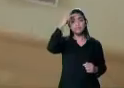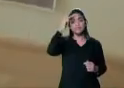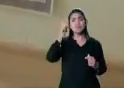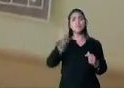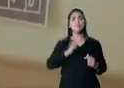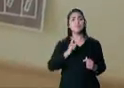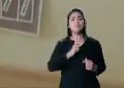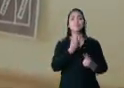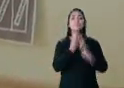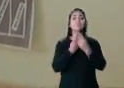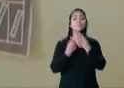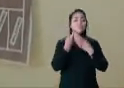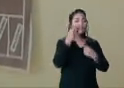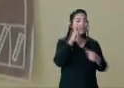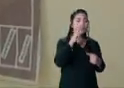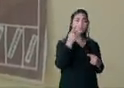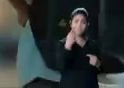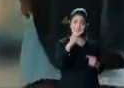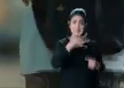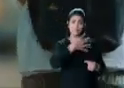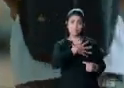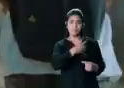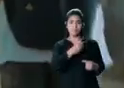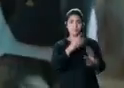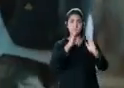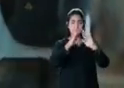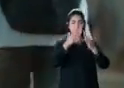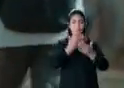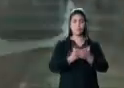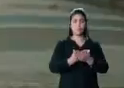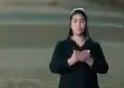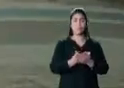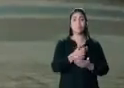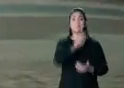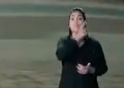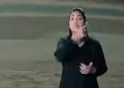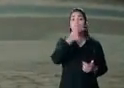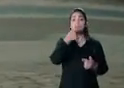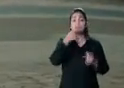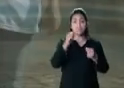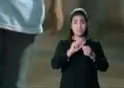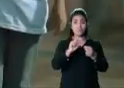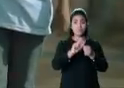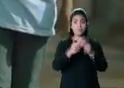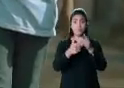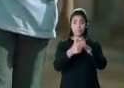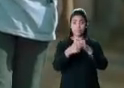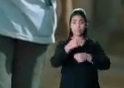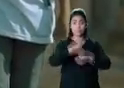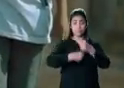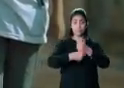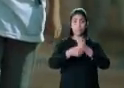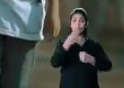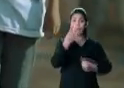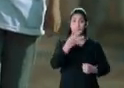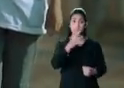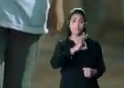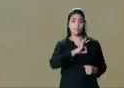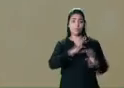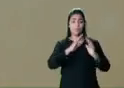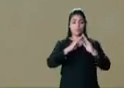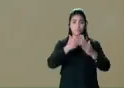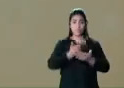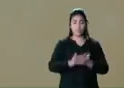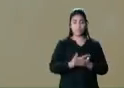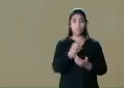querem ver seus filhos em boas escolas. Por isso, o Gladson vai fazer, já no primeiro ano, quatro novas escolas militares.